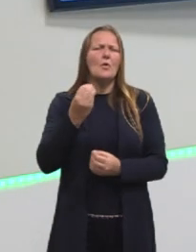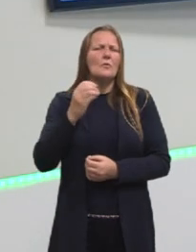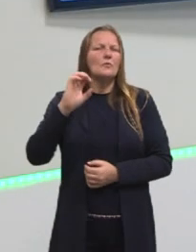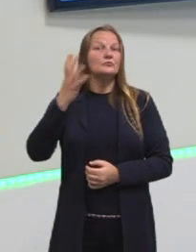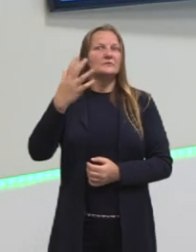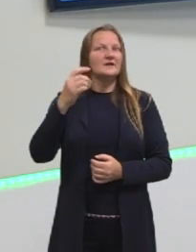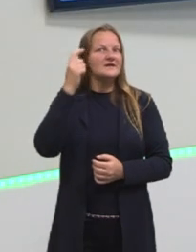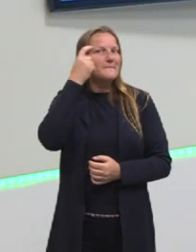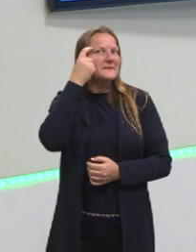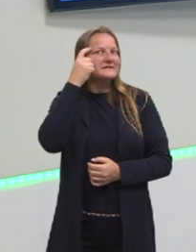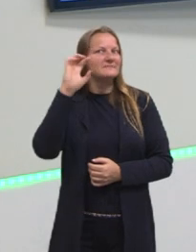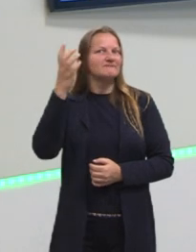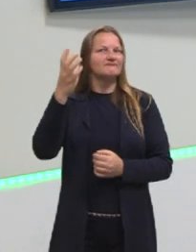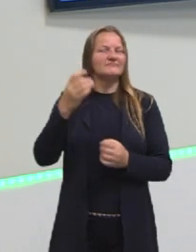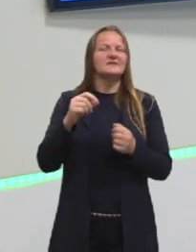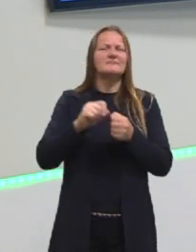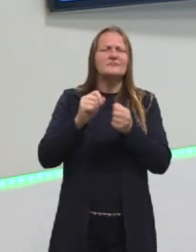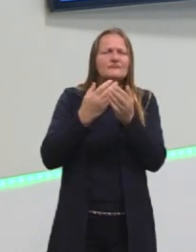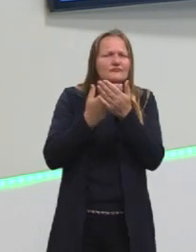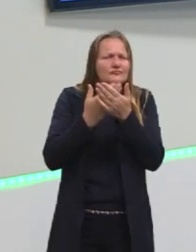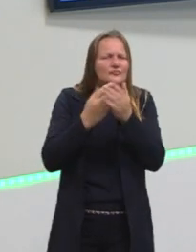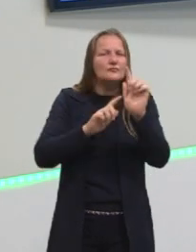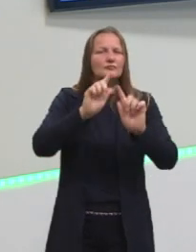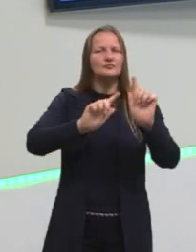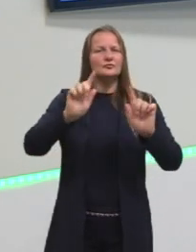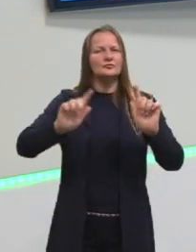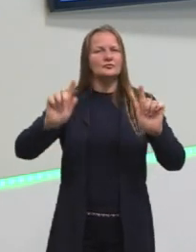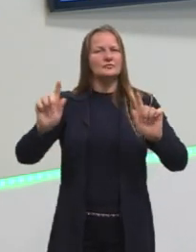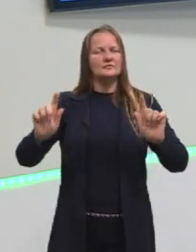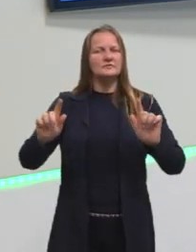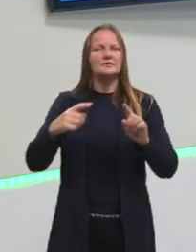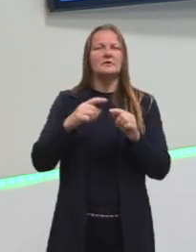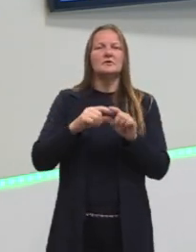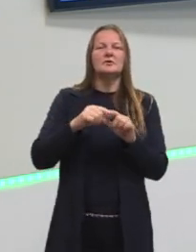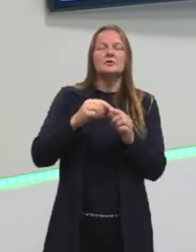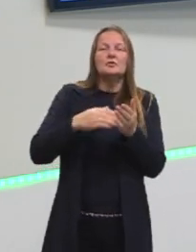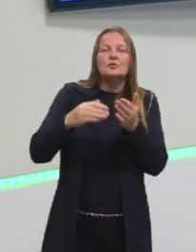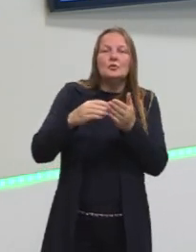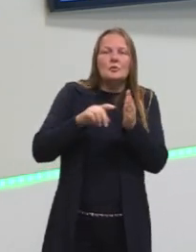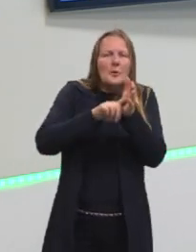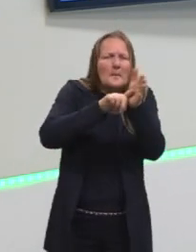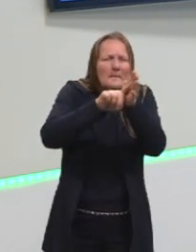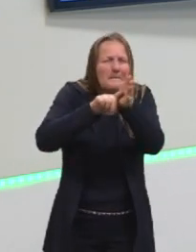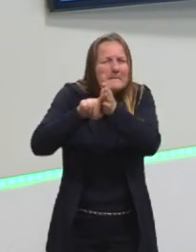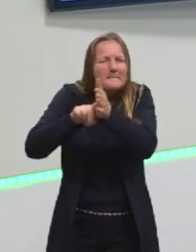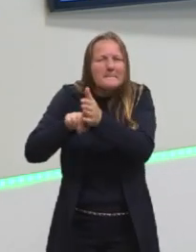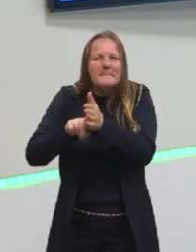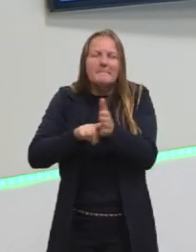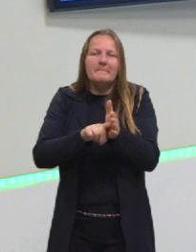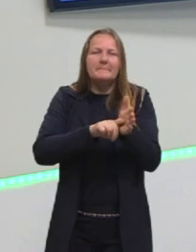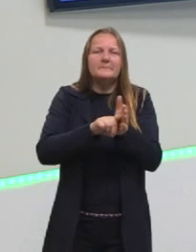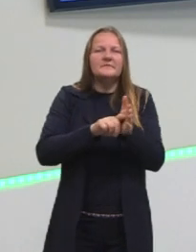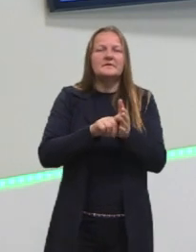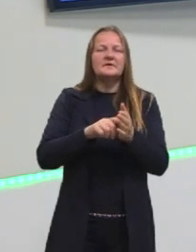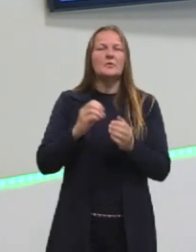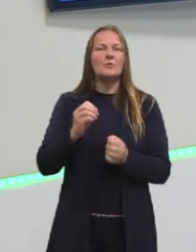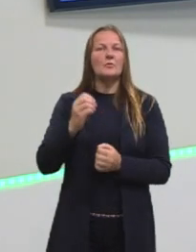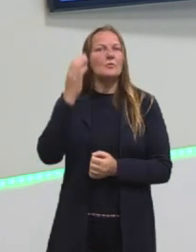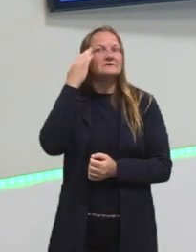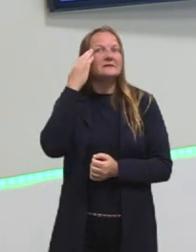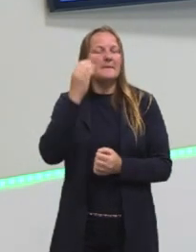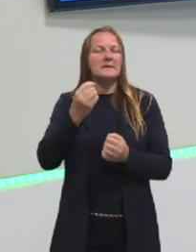Nós vimos aí, desde o estudo da estatística, que nós falamos em pesquisas, em tomada de